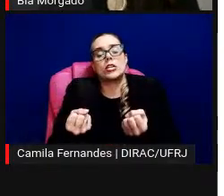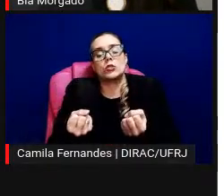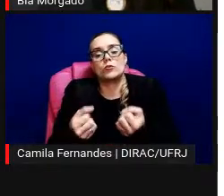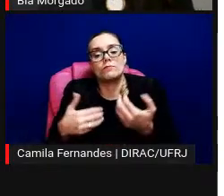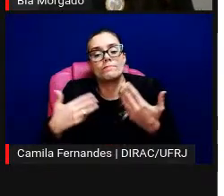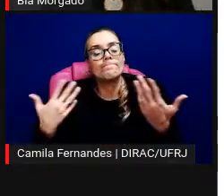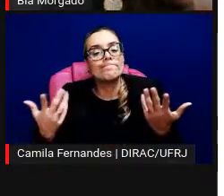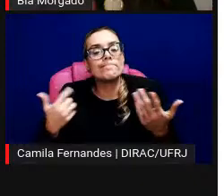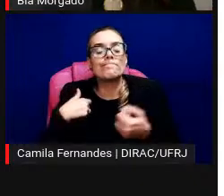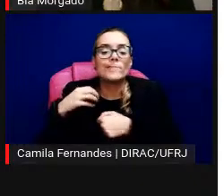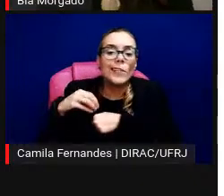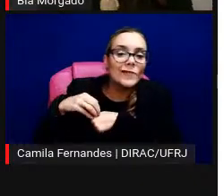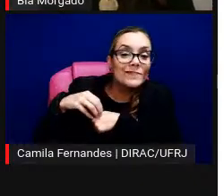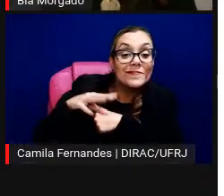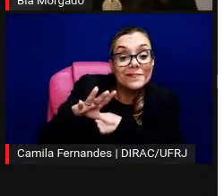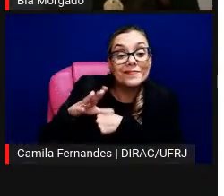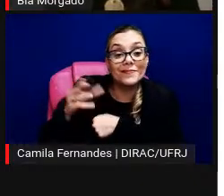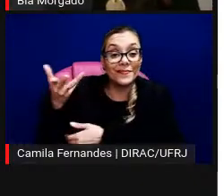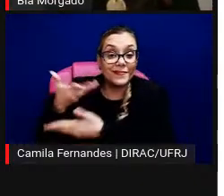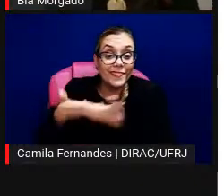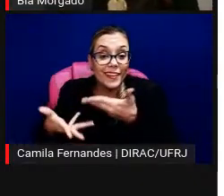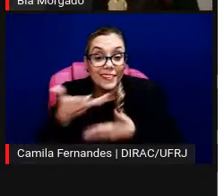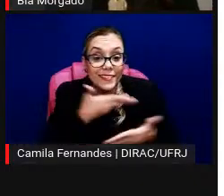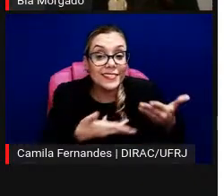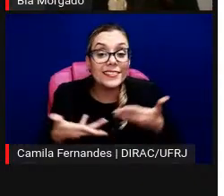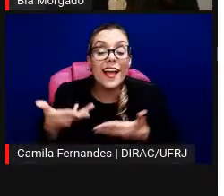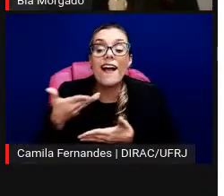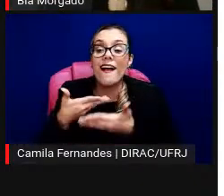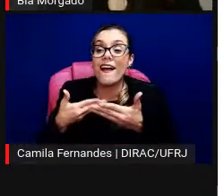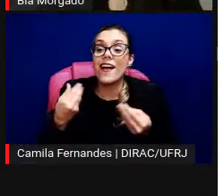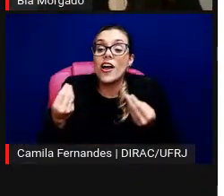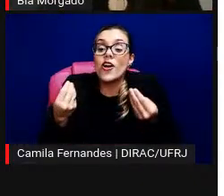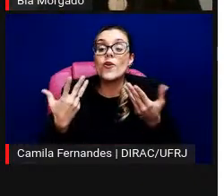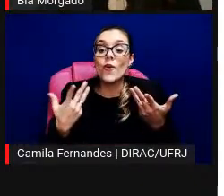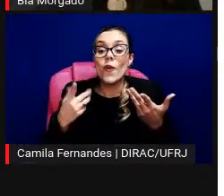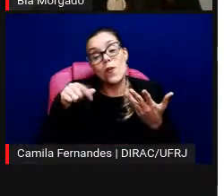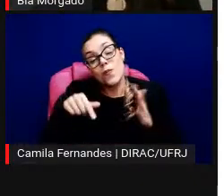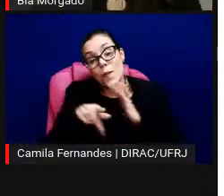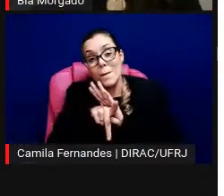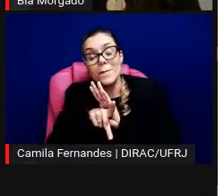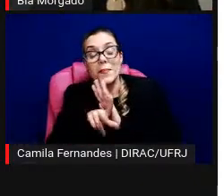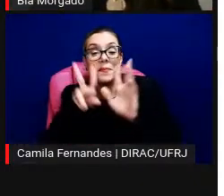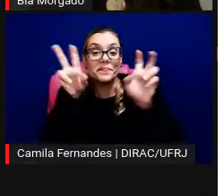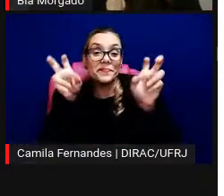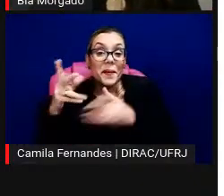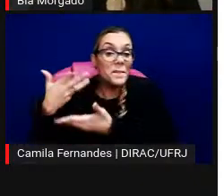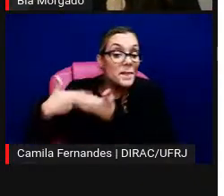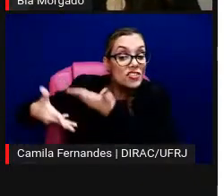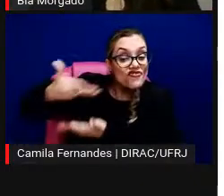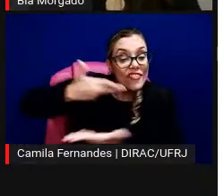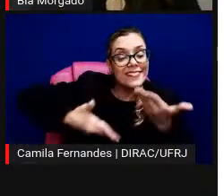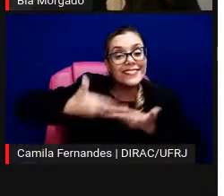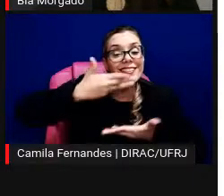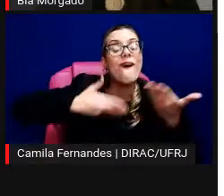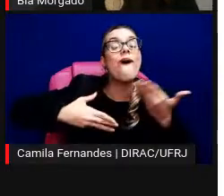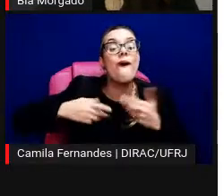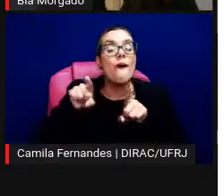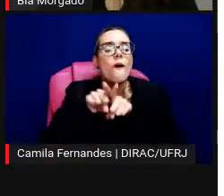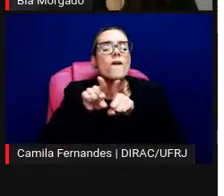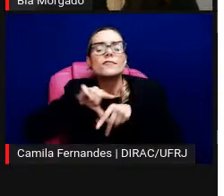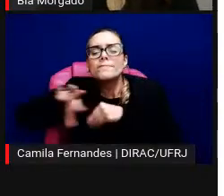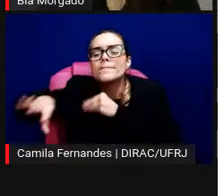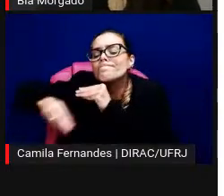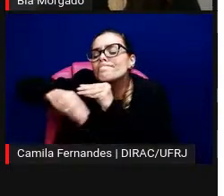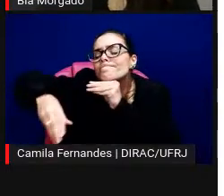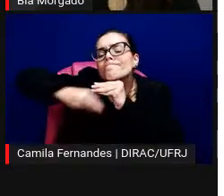vocês é isso pra gente pensar essas camadas de mediação que envolvem os arranjos curatoriais e pensar como que a mediação